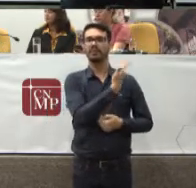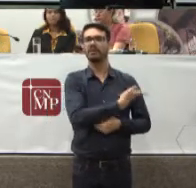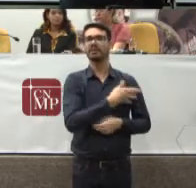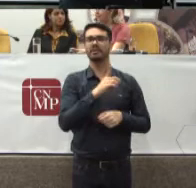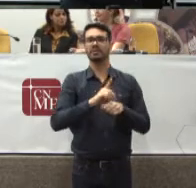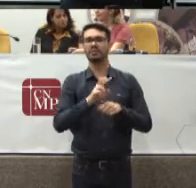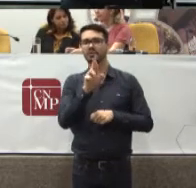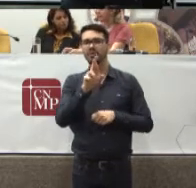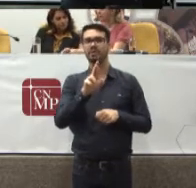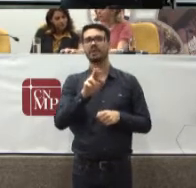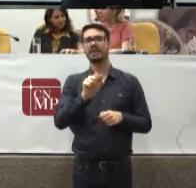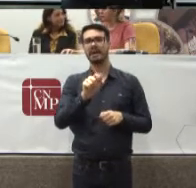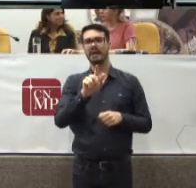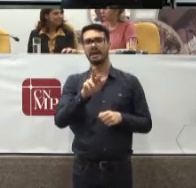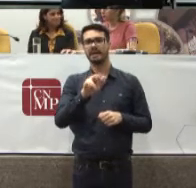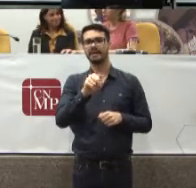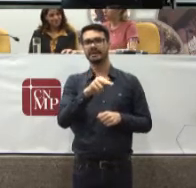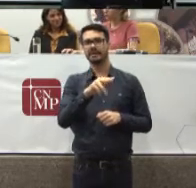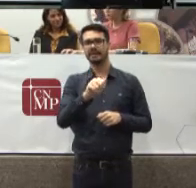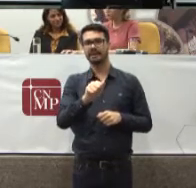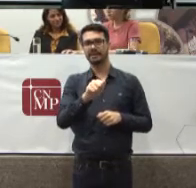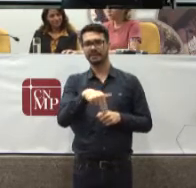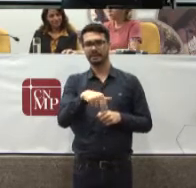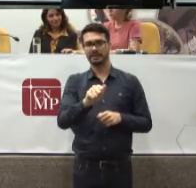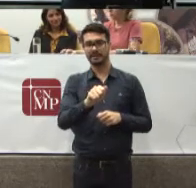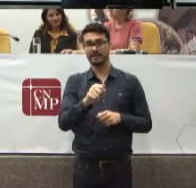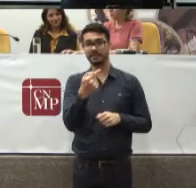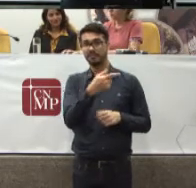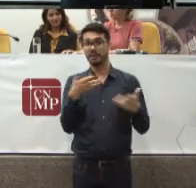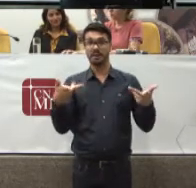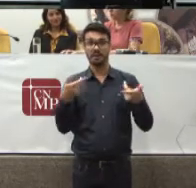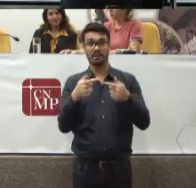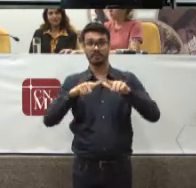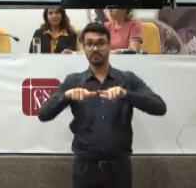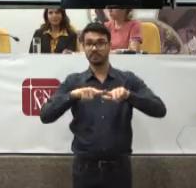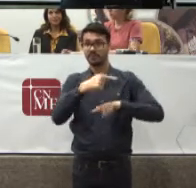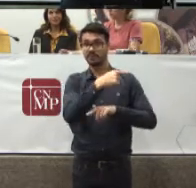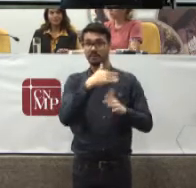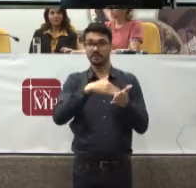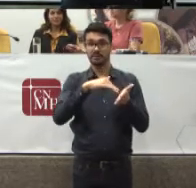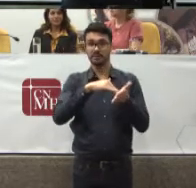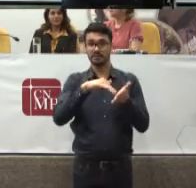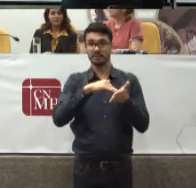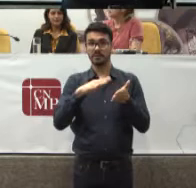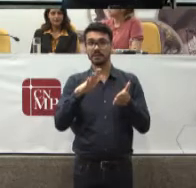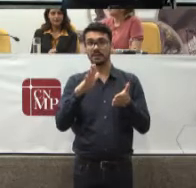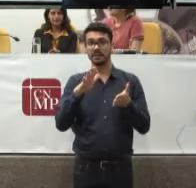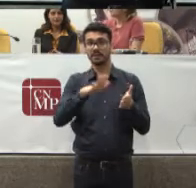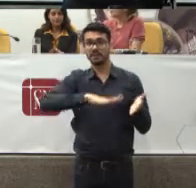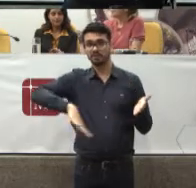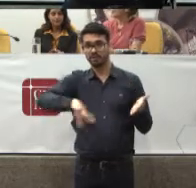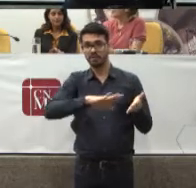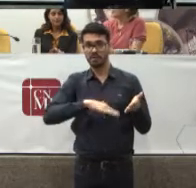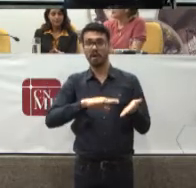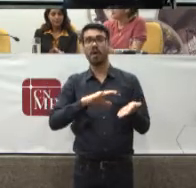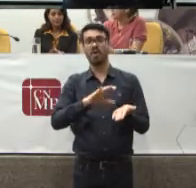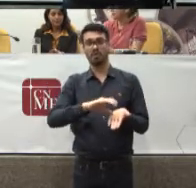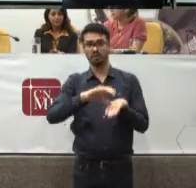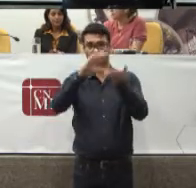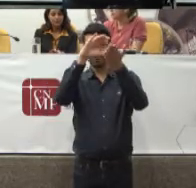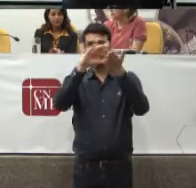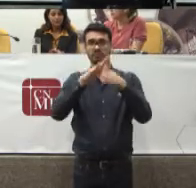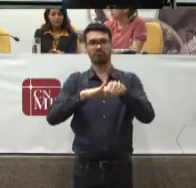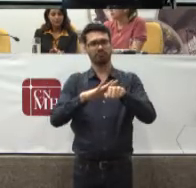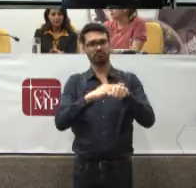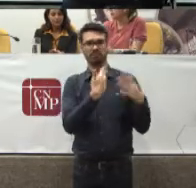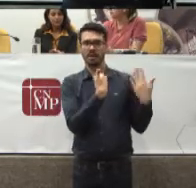também Doutora Adriana Zavada Que tem feito Um excepcional trabalho Aqui na Secretaria-Geral Do Conselho Conversávamos antes Aqui